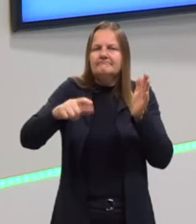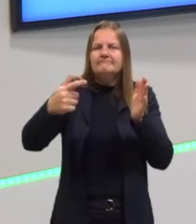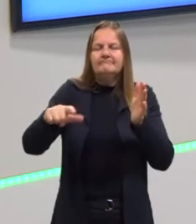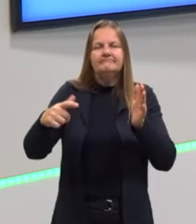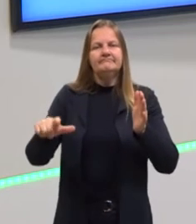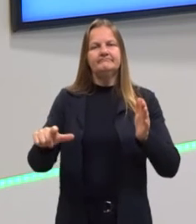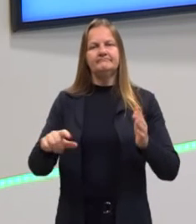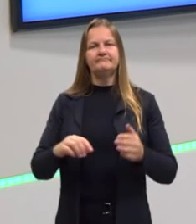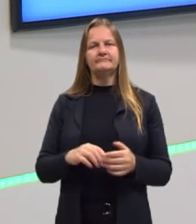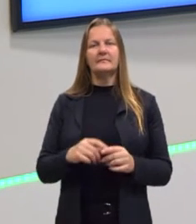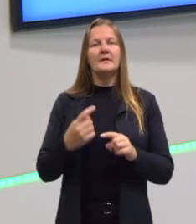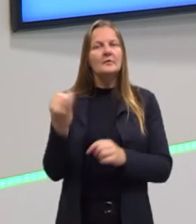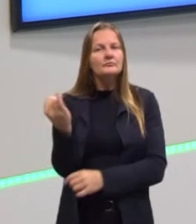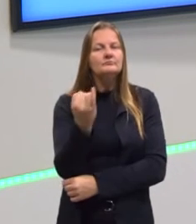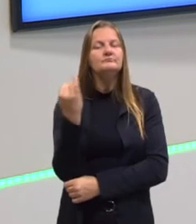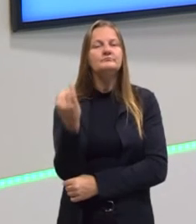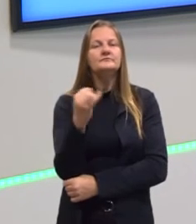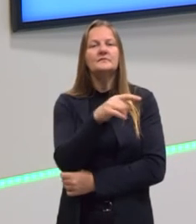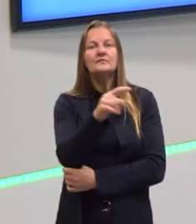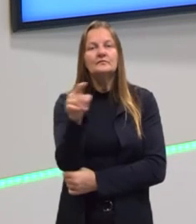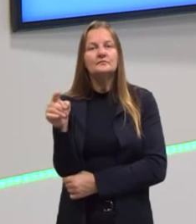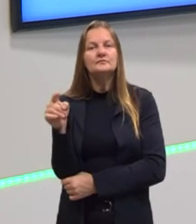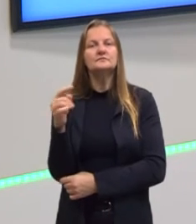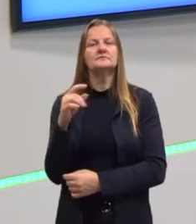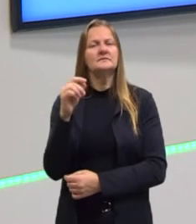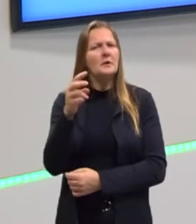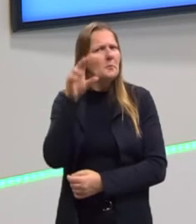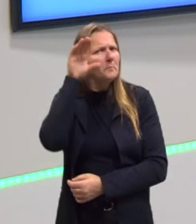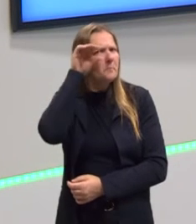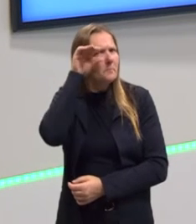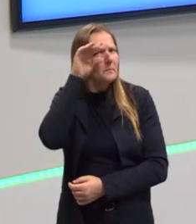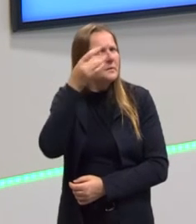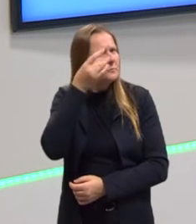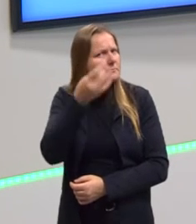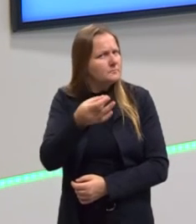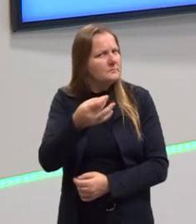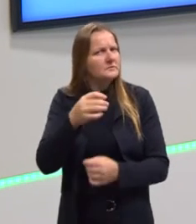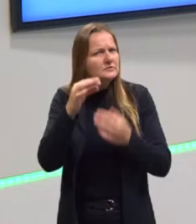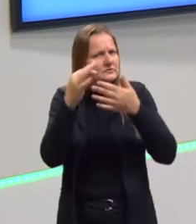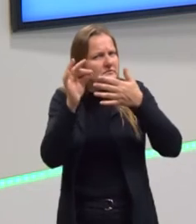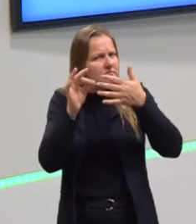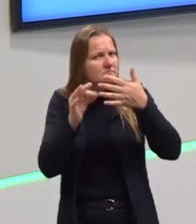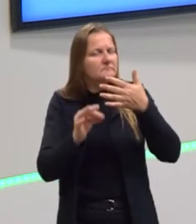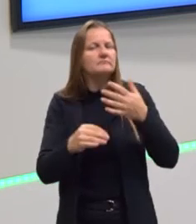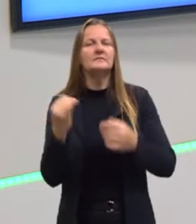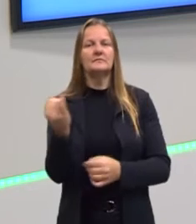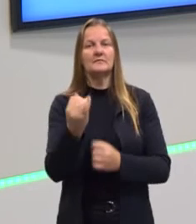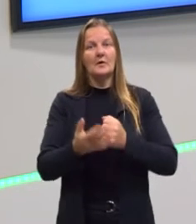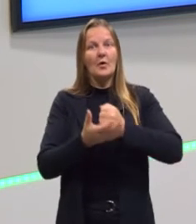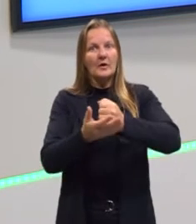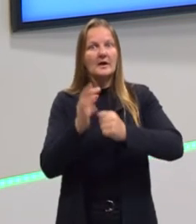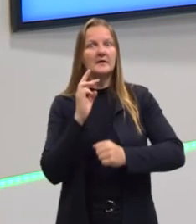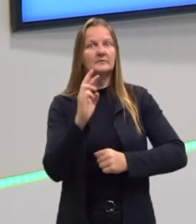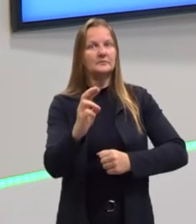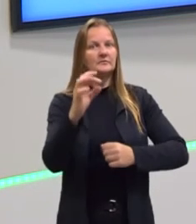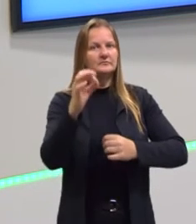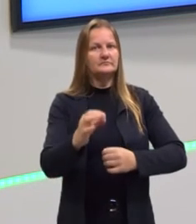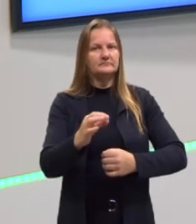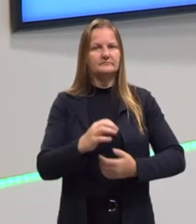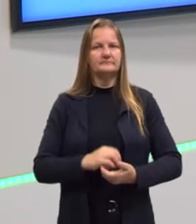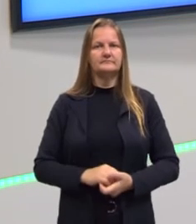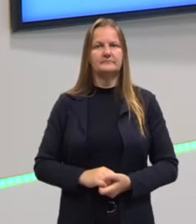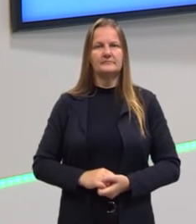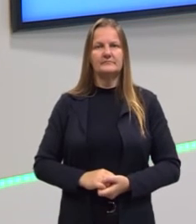Então, é importante que vocês prestem bastante atenção nesses detalhes porque ajuda bastante na hora de resolver as